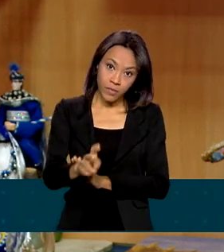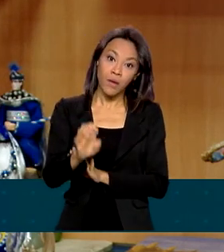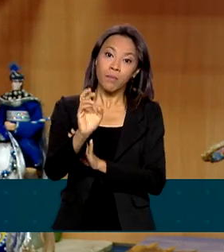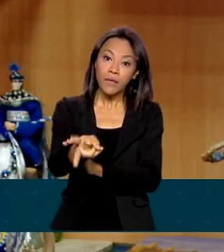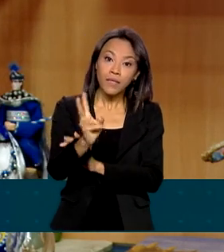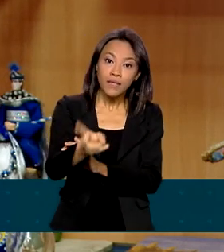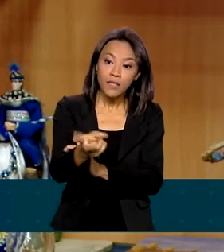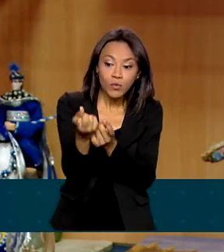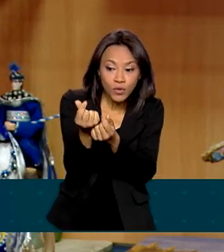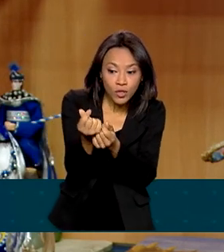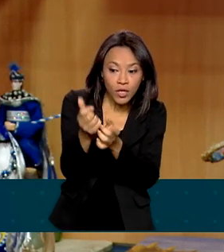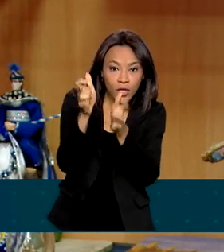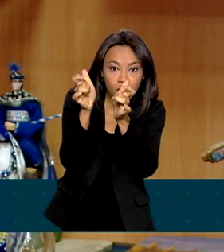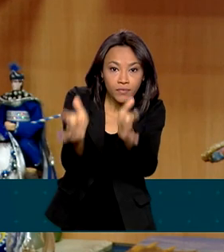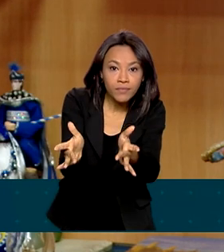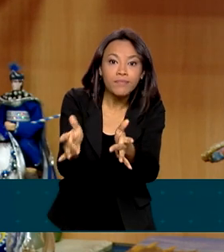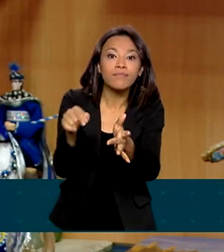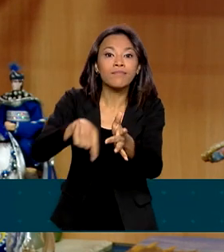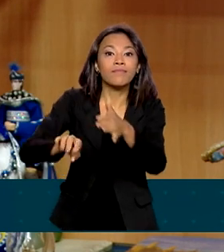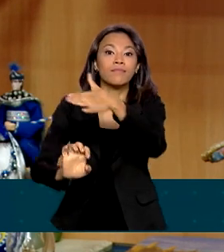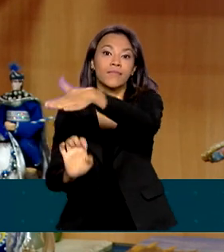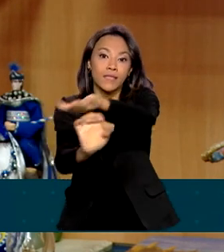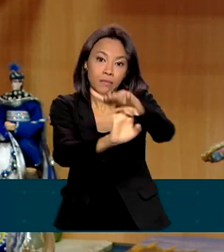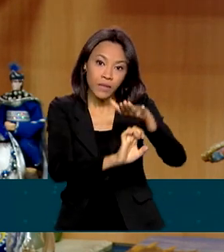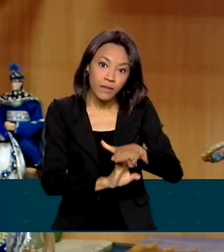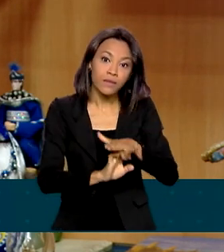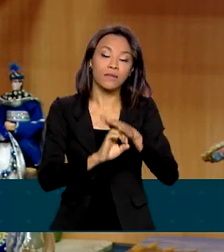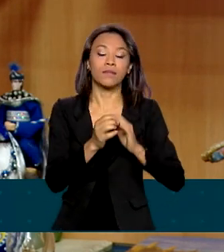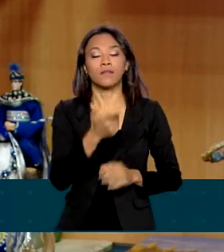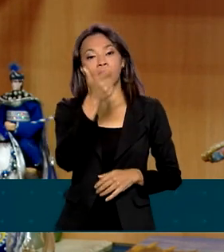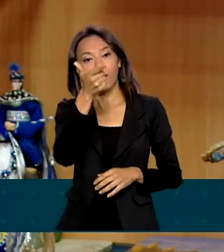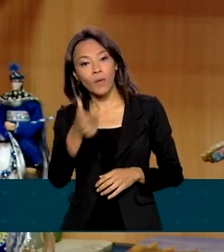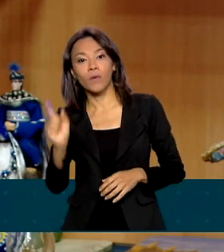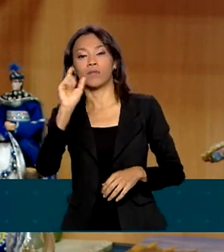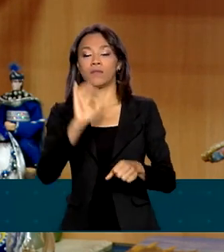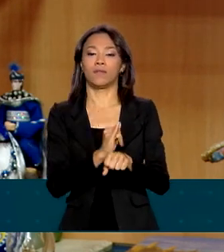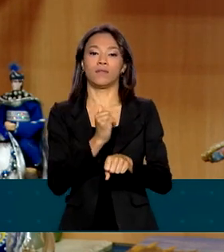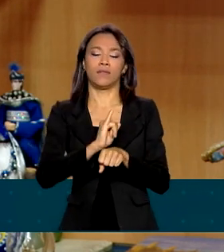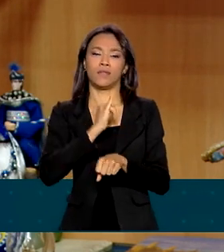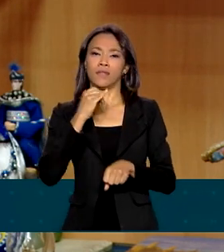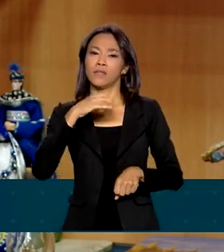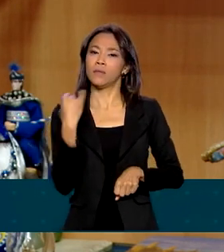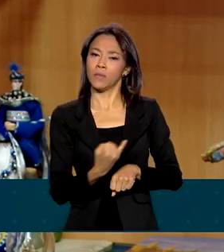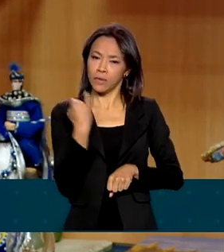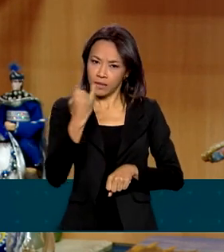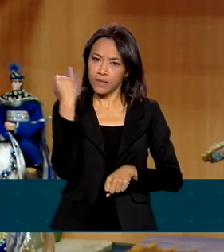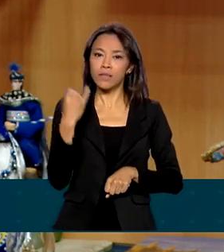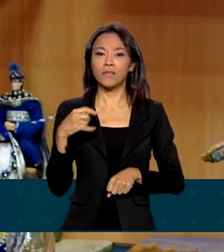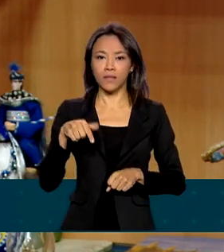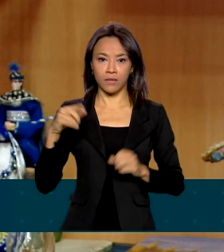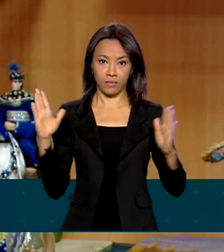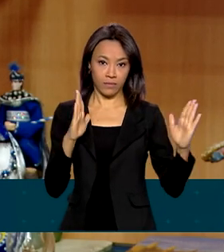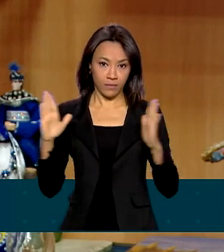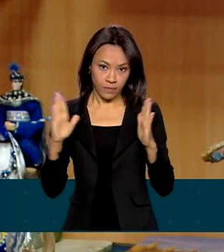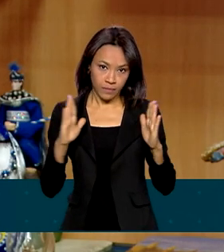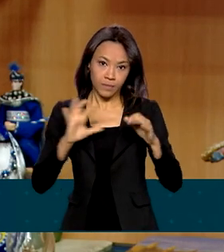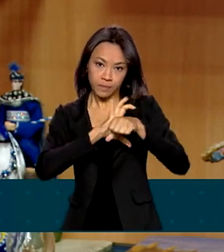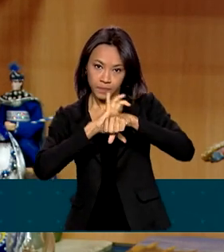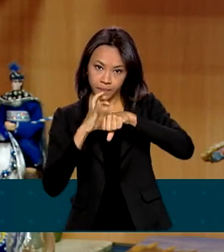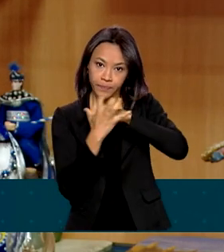empresas, o dinheiro ao custo mais barato. E outra medida importantíssima na pandemia foi